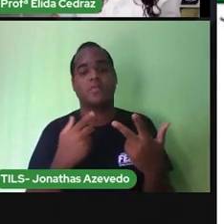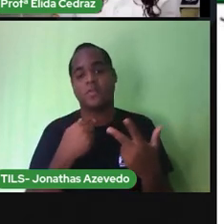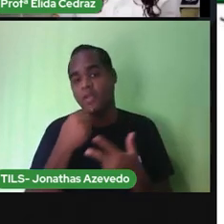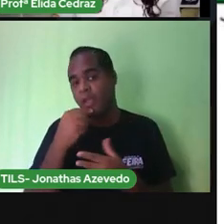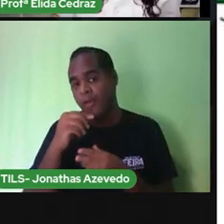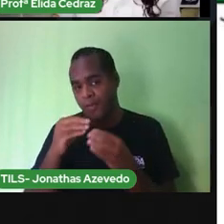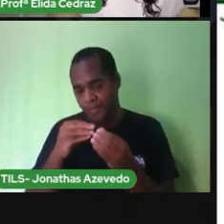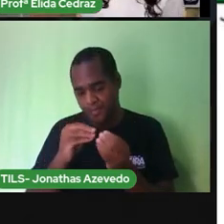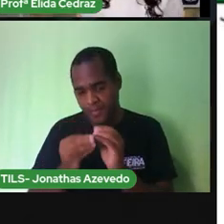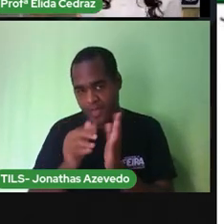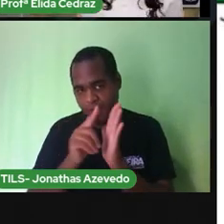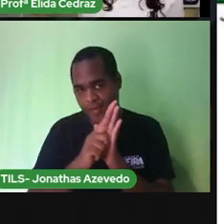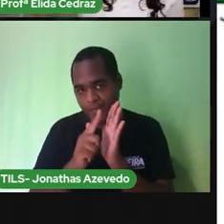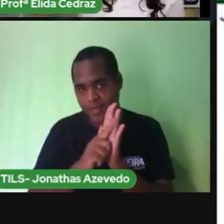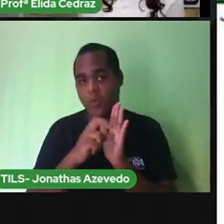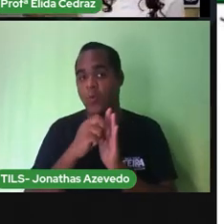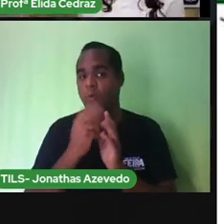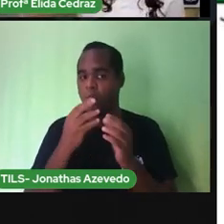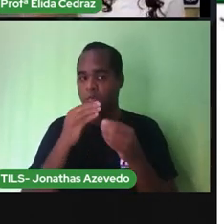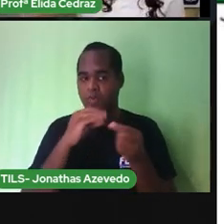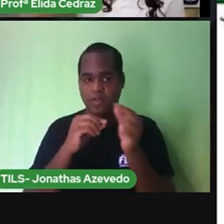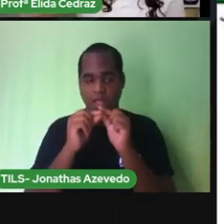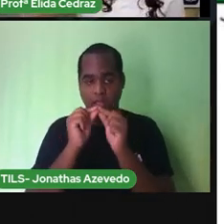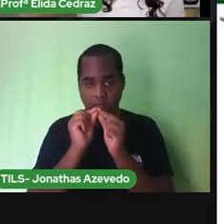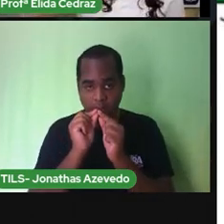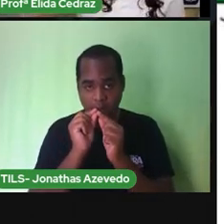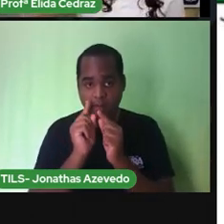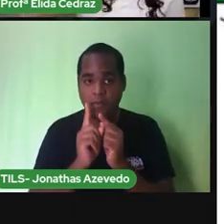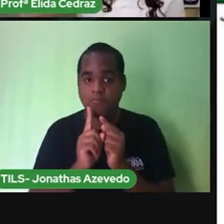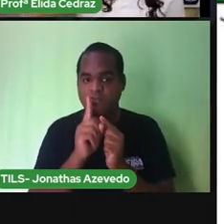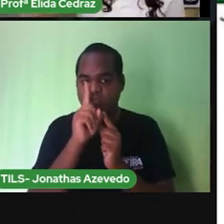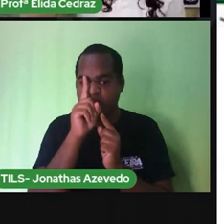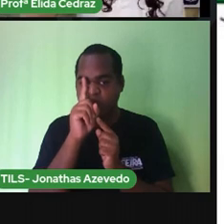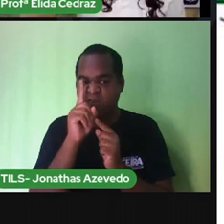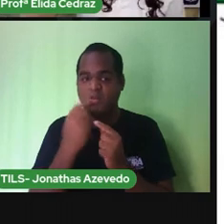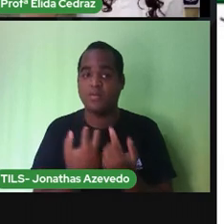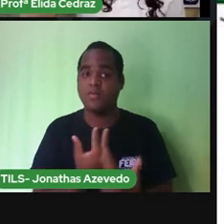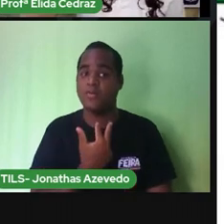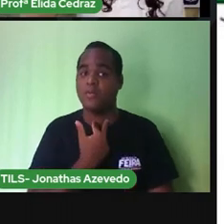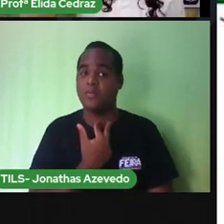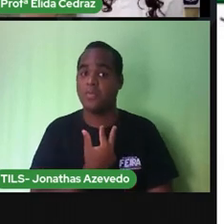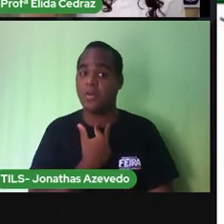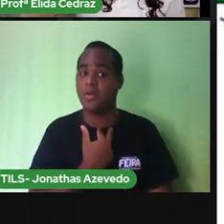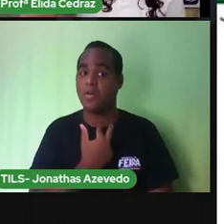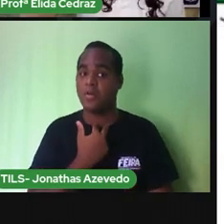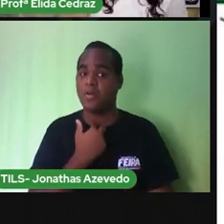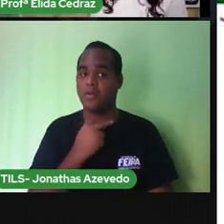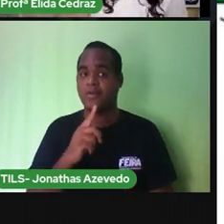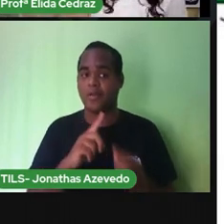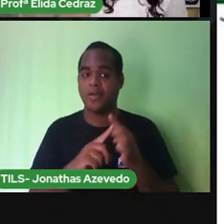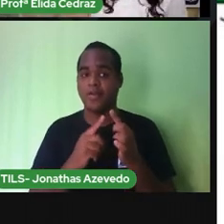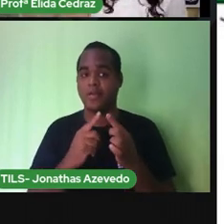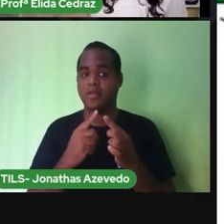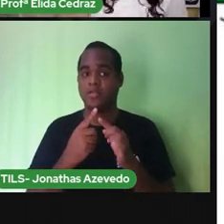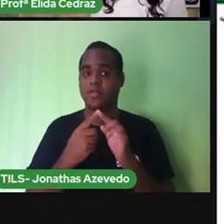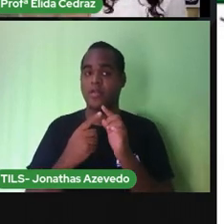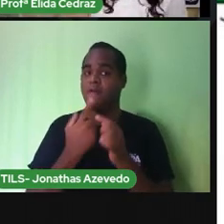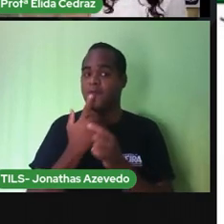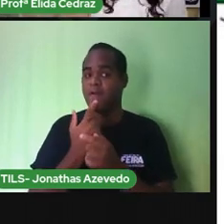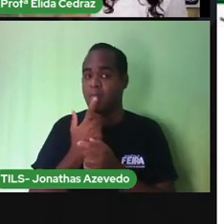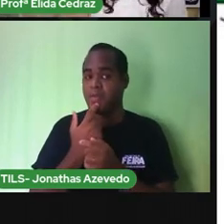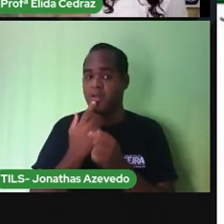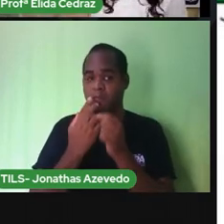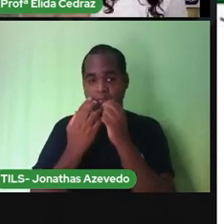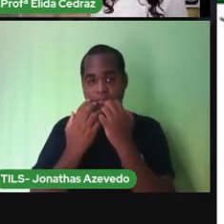lencinho certo? e nunca enfiar o dedo no nariz se você tiver com unha grande pode cortar seu nariz e ferir por dentro